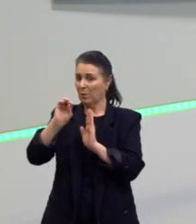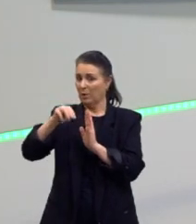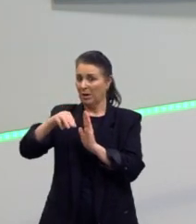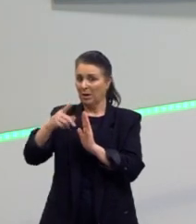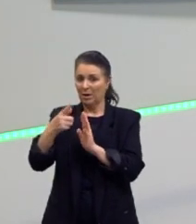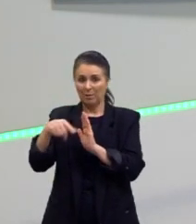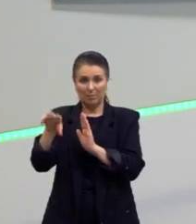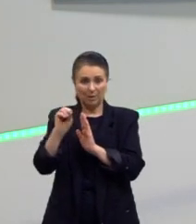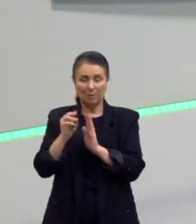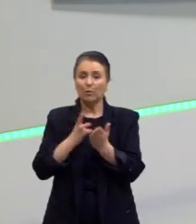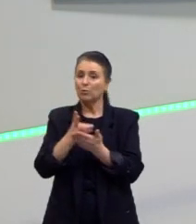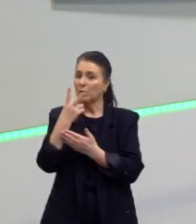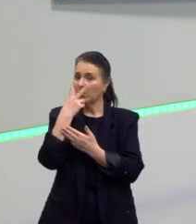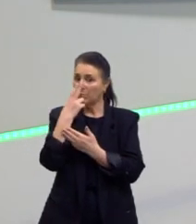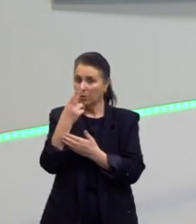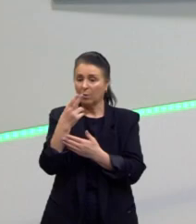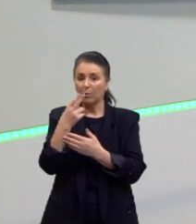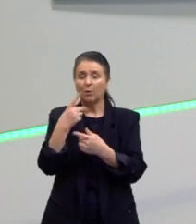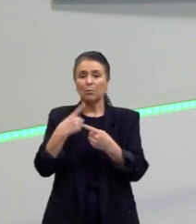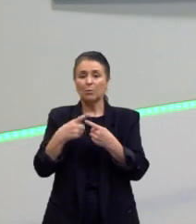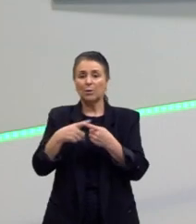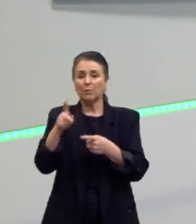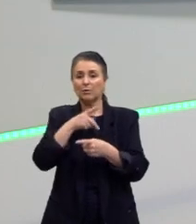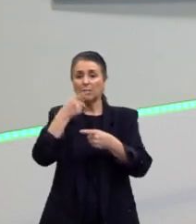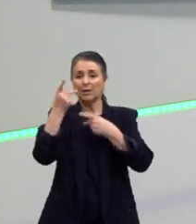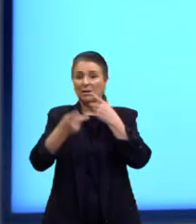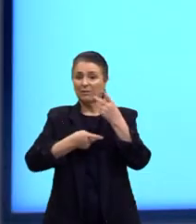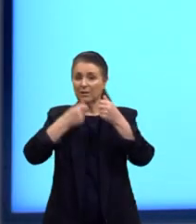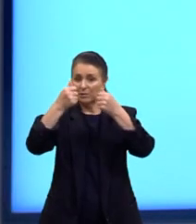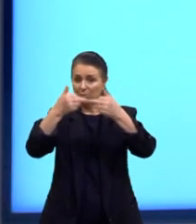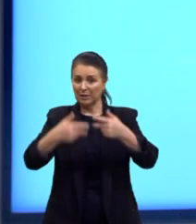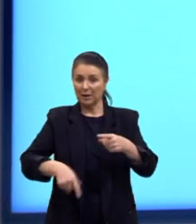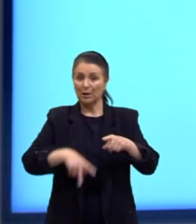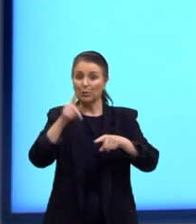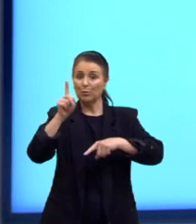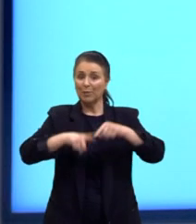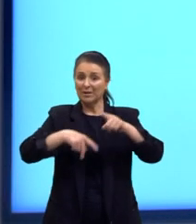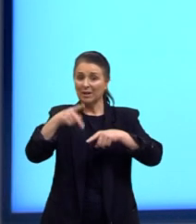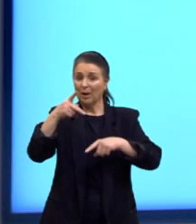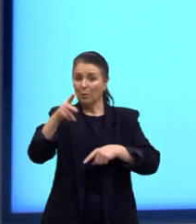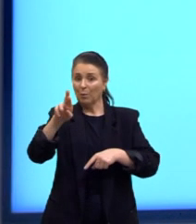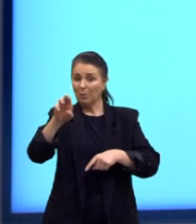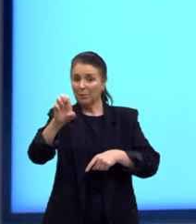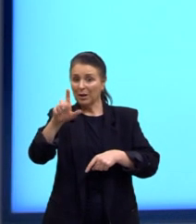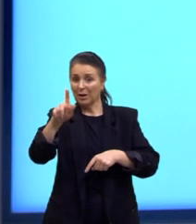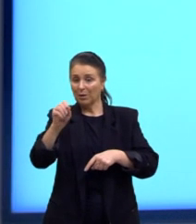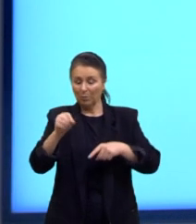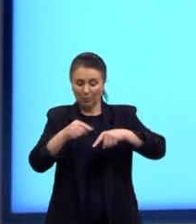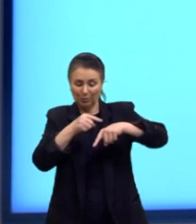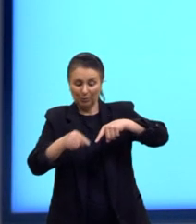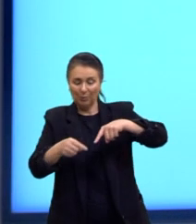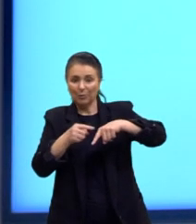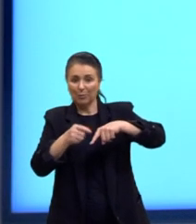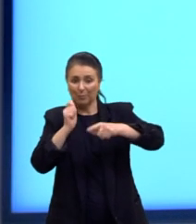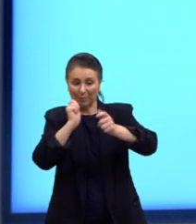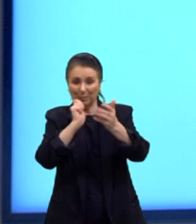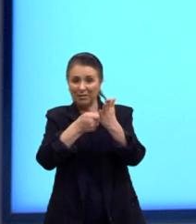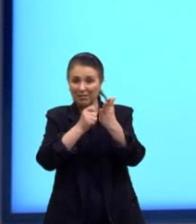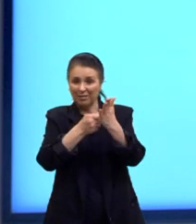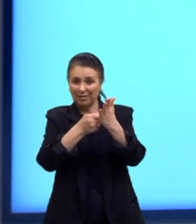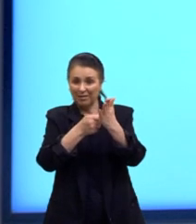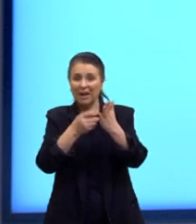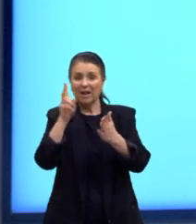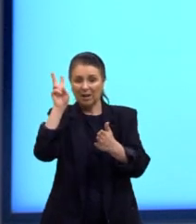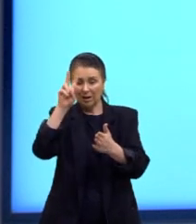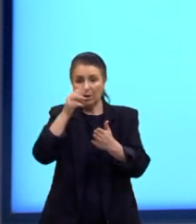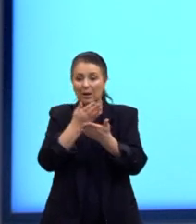O imã, vai continuar igual, porque aqui a gente está falando do prego, né? E a temperatura, né? Dessa perda